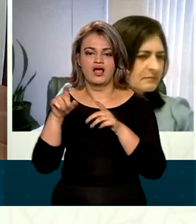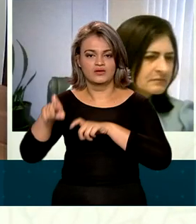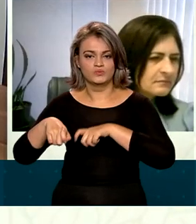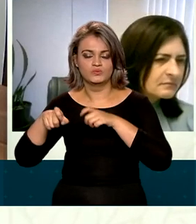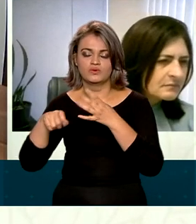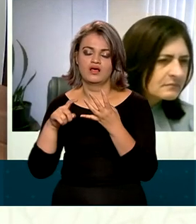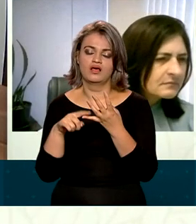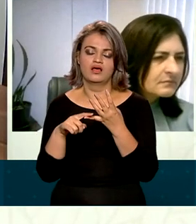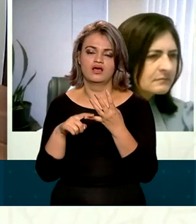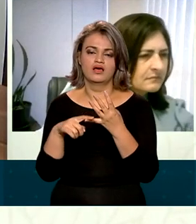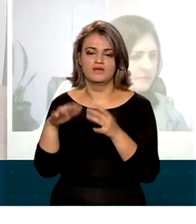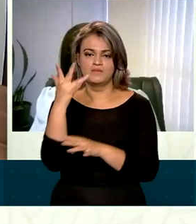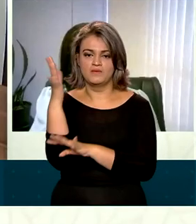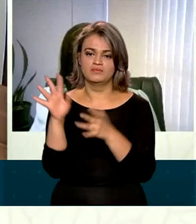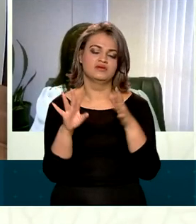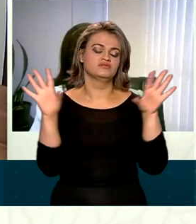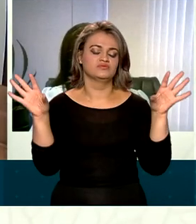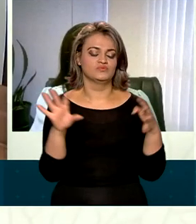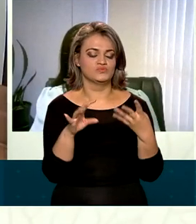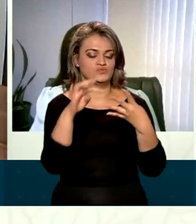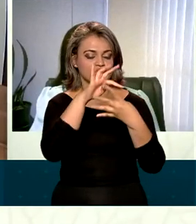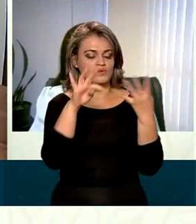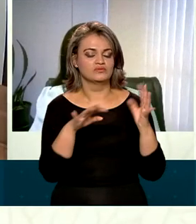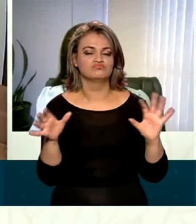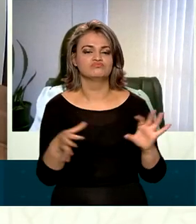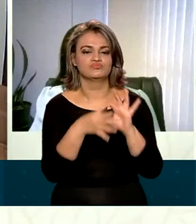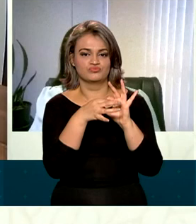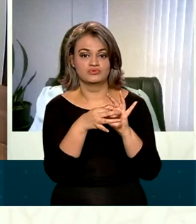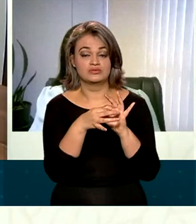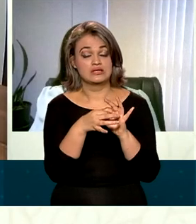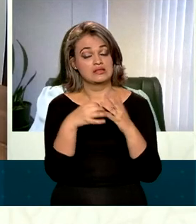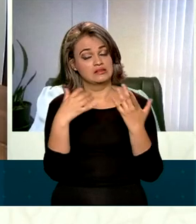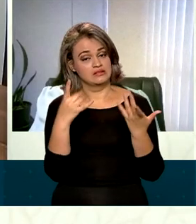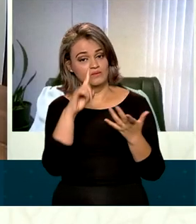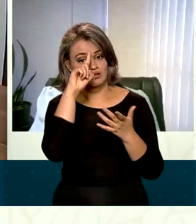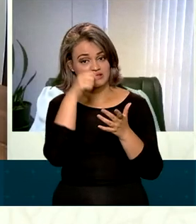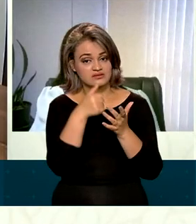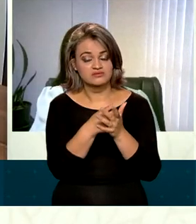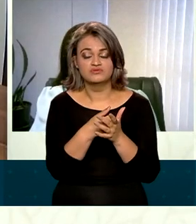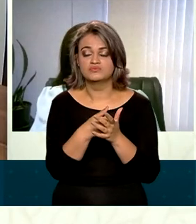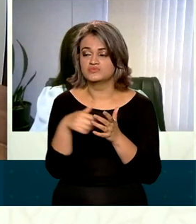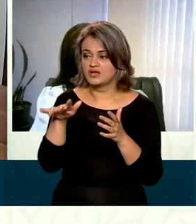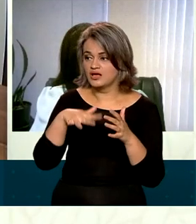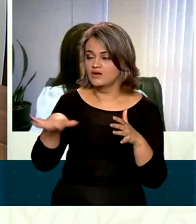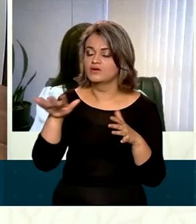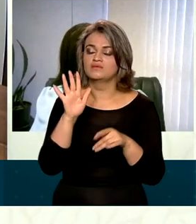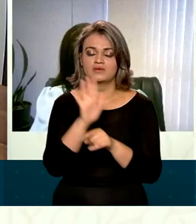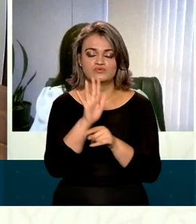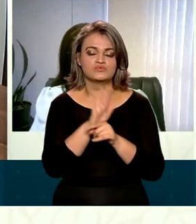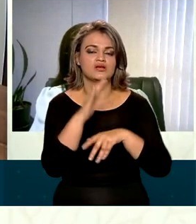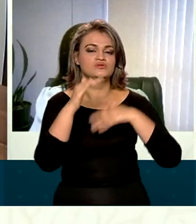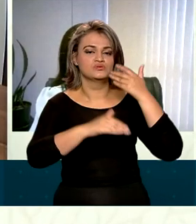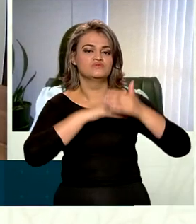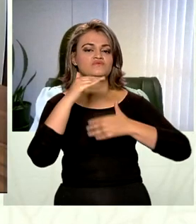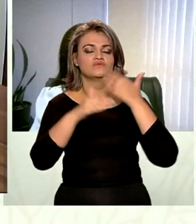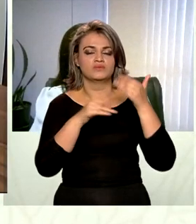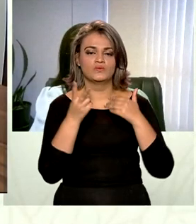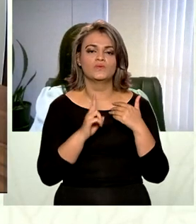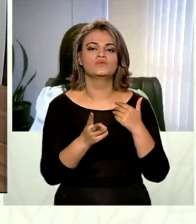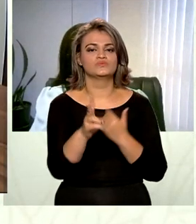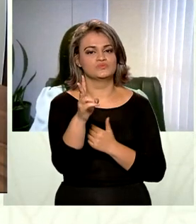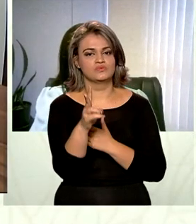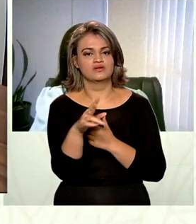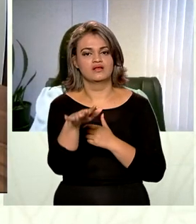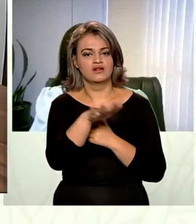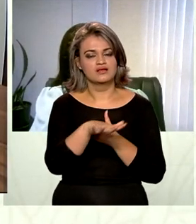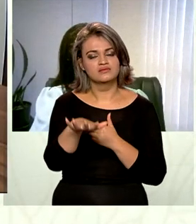agricultura e meio ambiente. Esperamos que com essas medidas possamos criar as condições para o desenvolvimento continuado